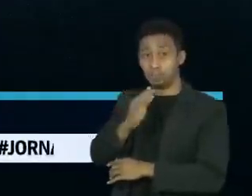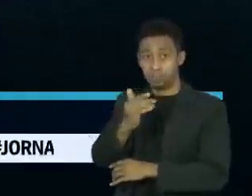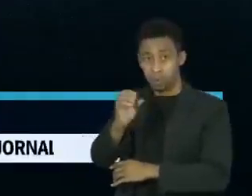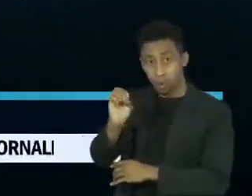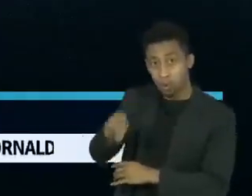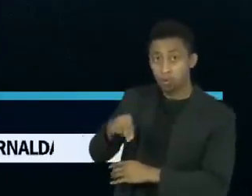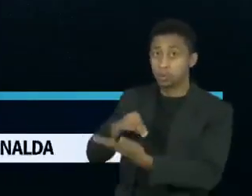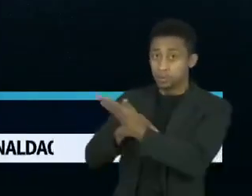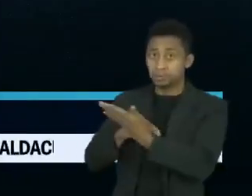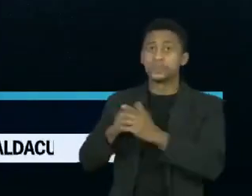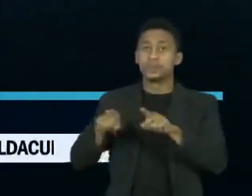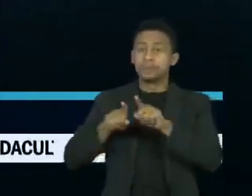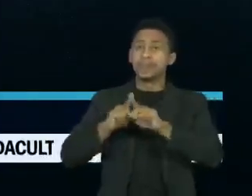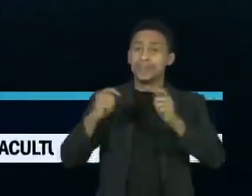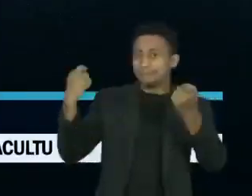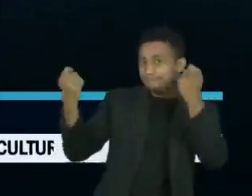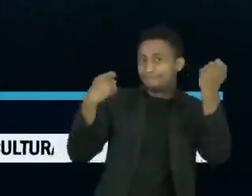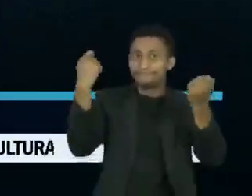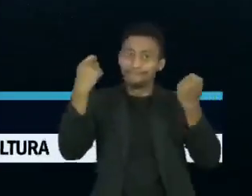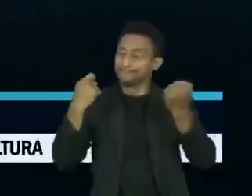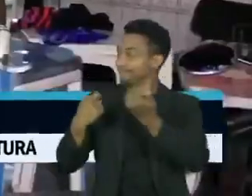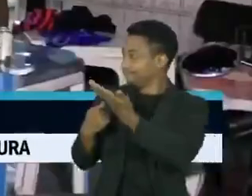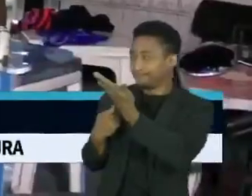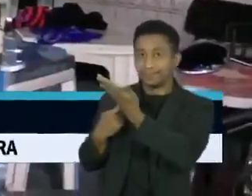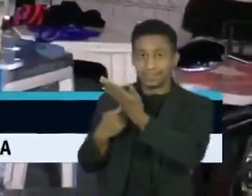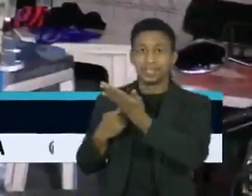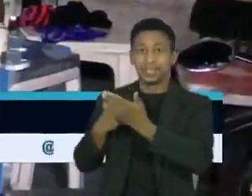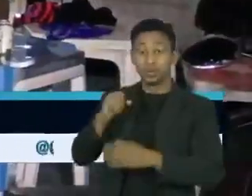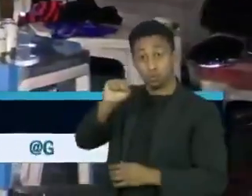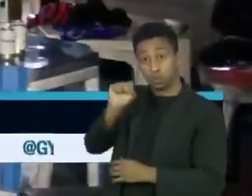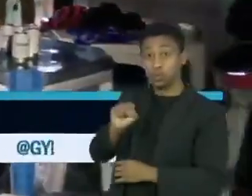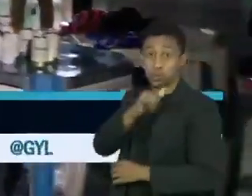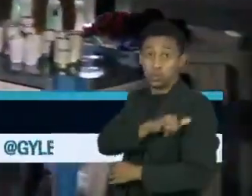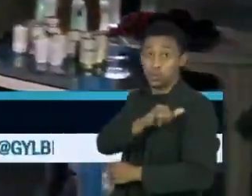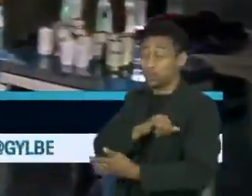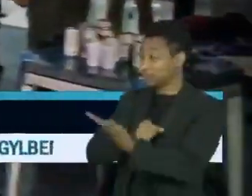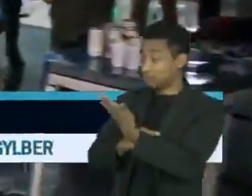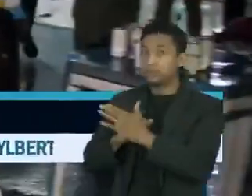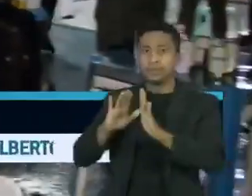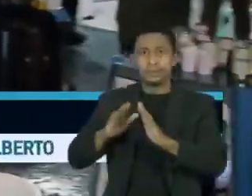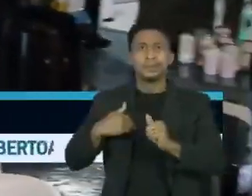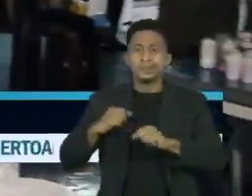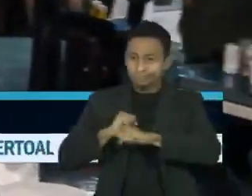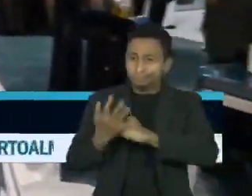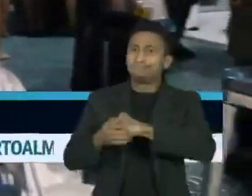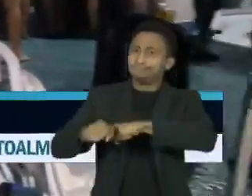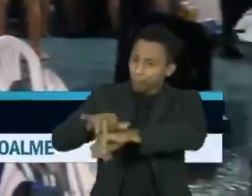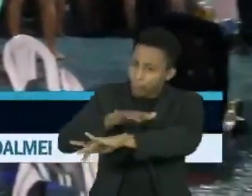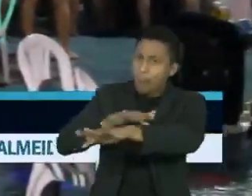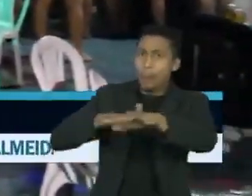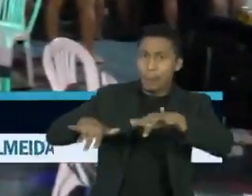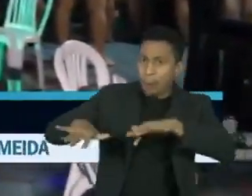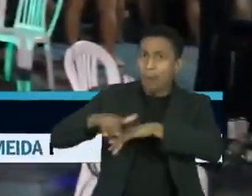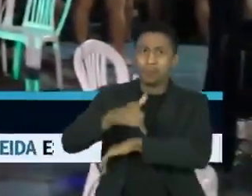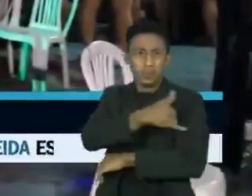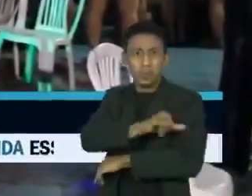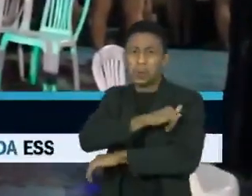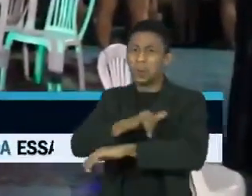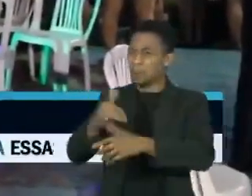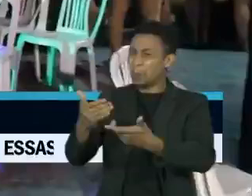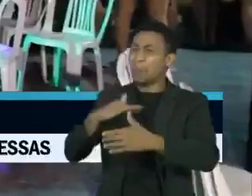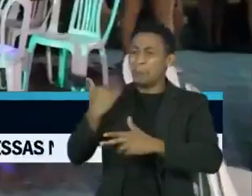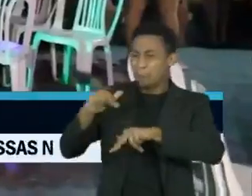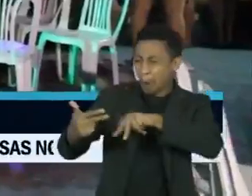aglomeração nesta casa noturna da zona sul da cidade. Apesar da grave crise sanitária que assola a cidade, festas